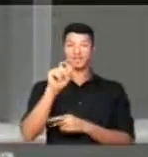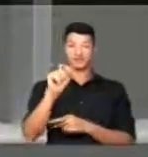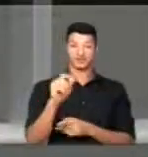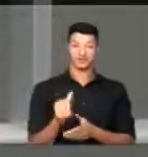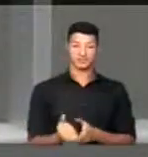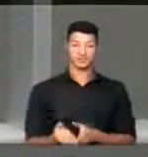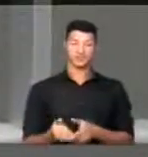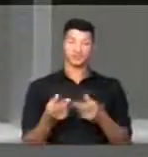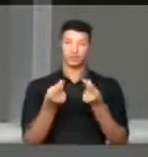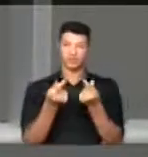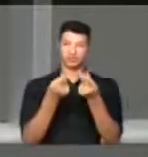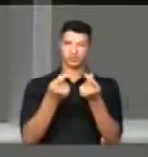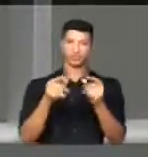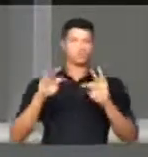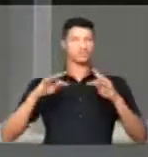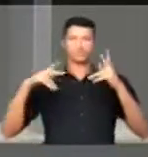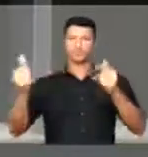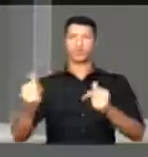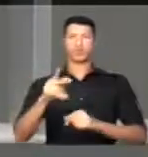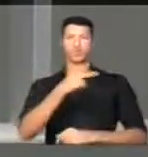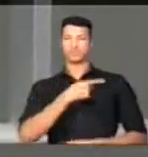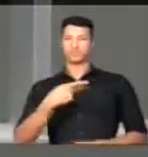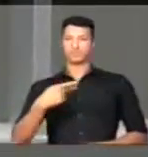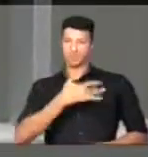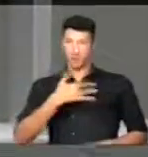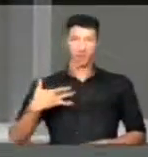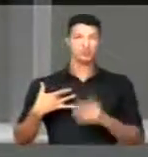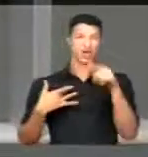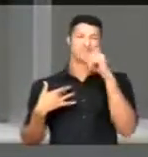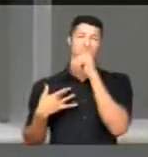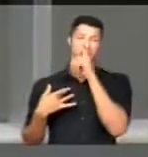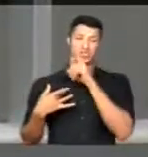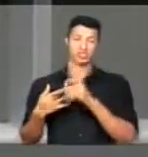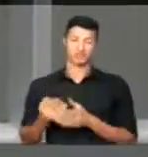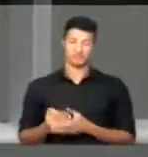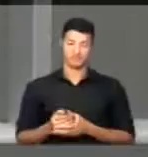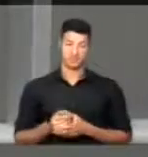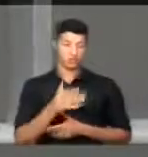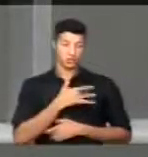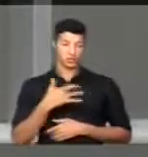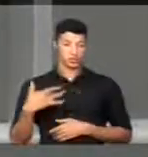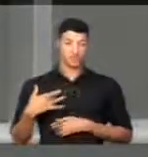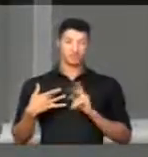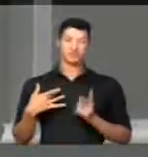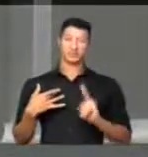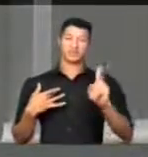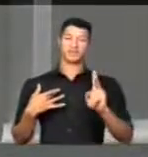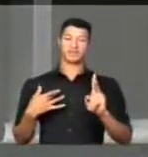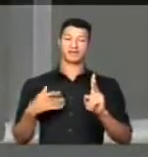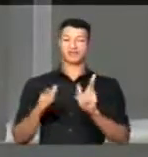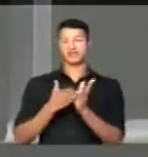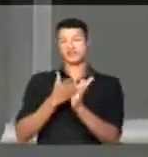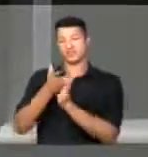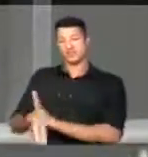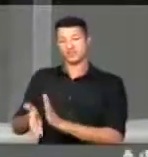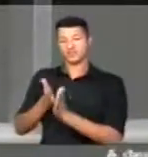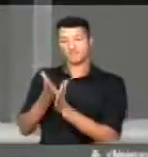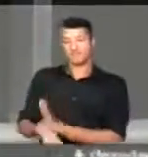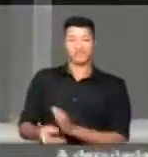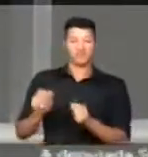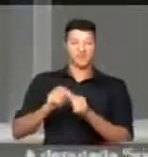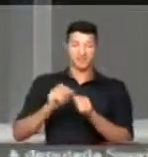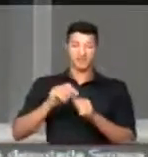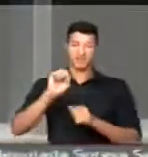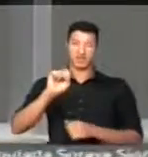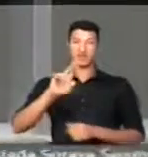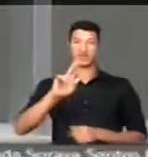o dinheiro ia todo para a saúde, era mentira. O dinheiro sempre foi desviado para fazer